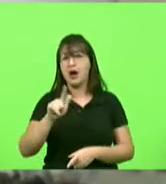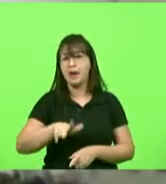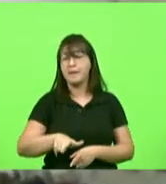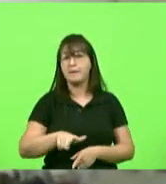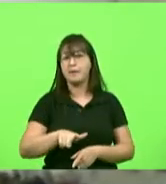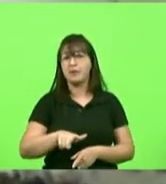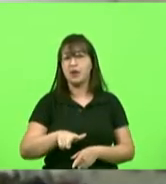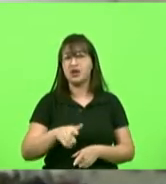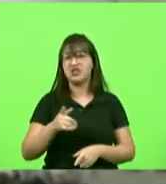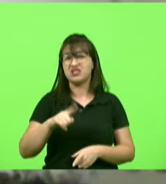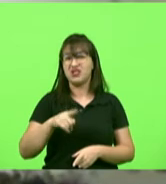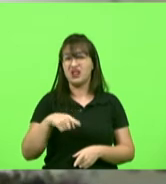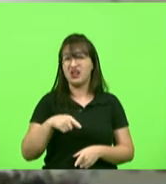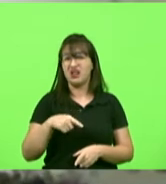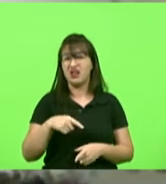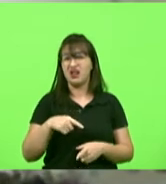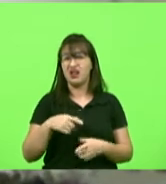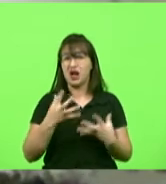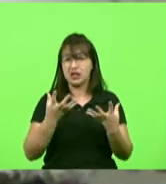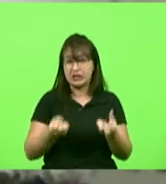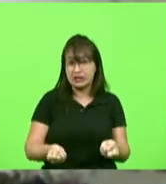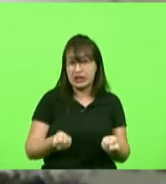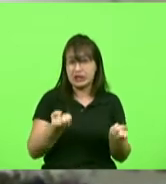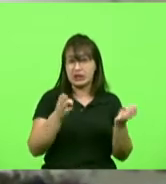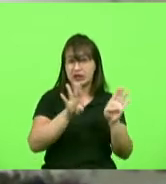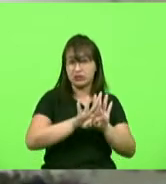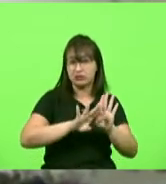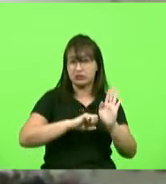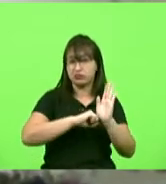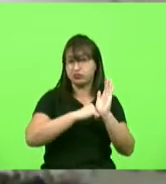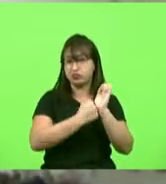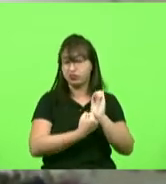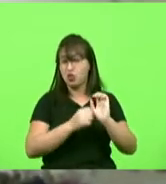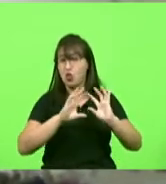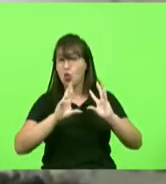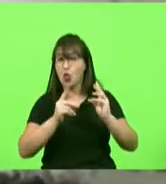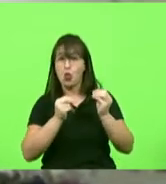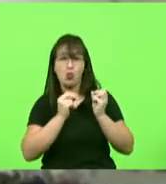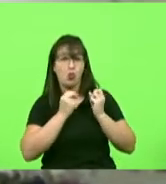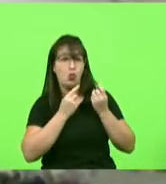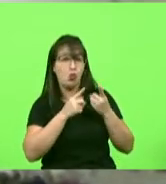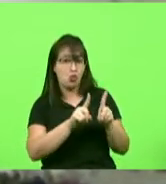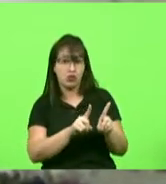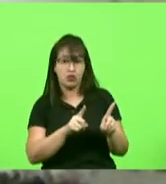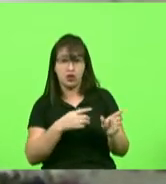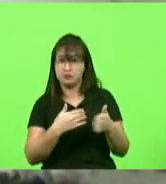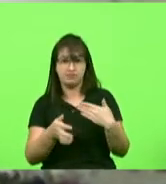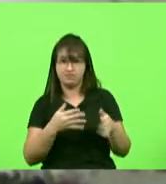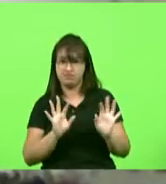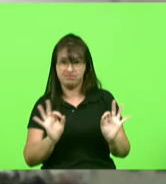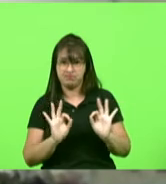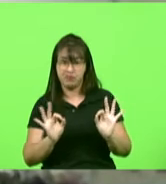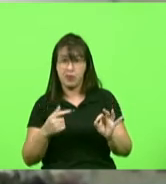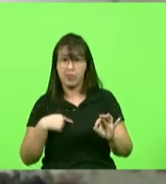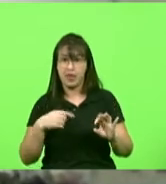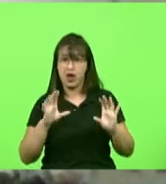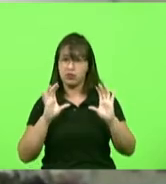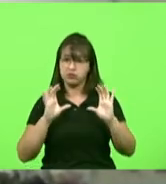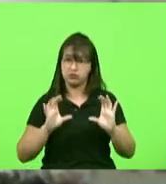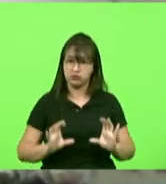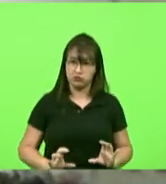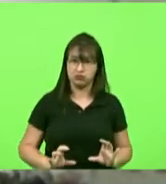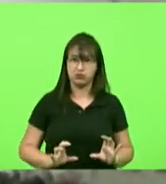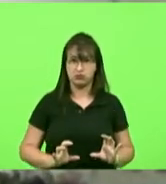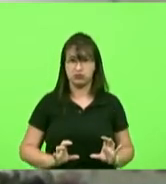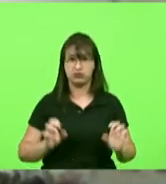é a favor o lockdown ou contra o lockdown eu estou falando como cidadã chapecoense que